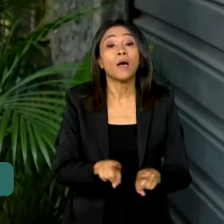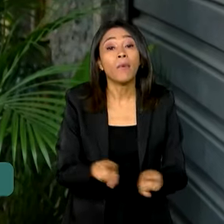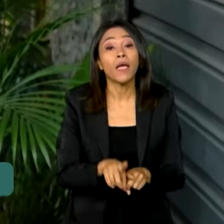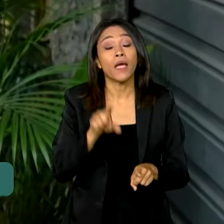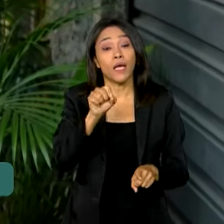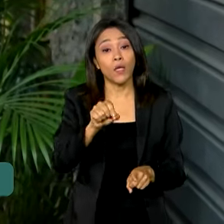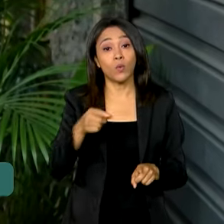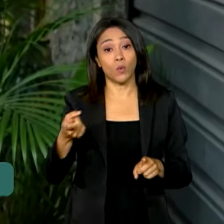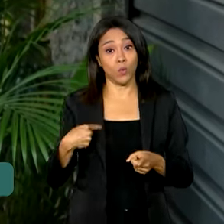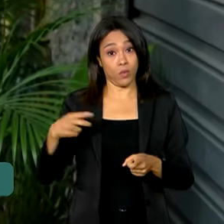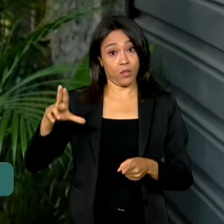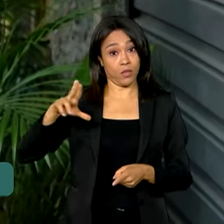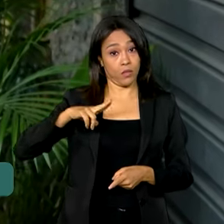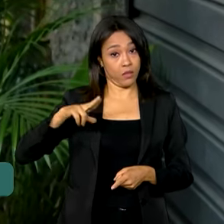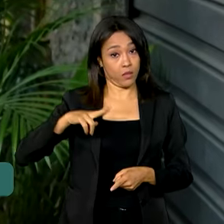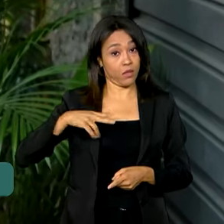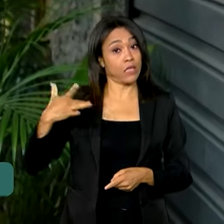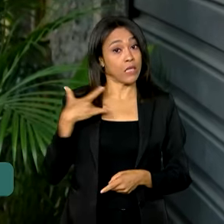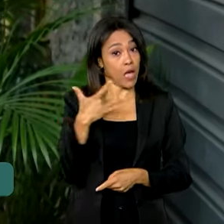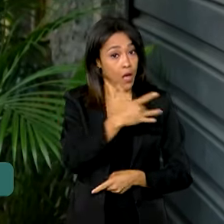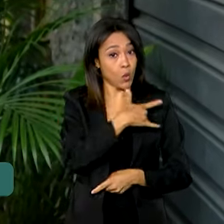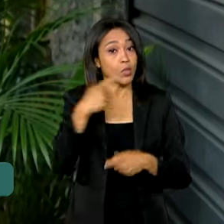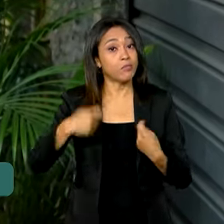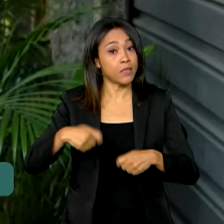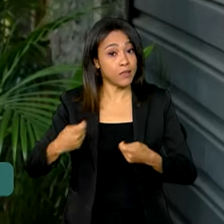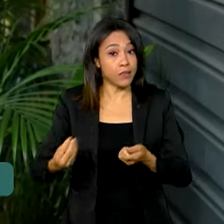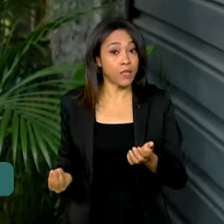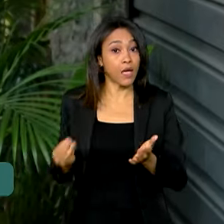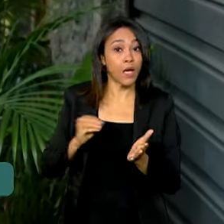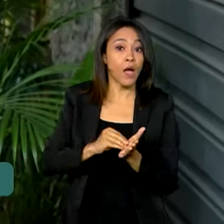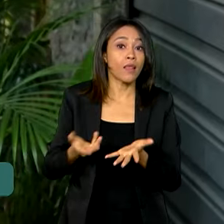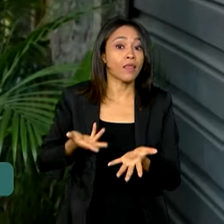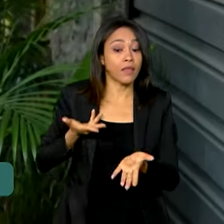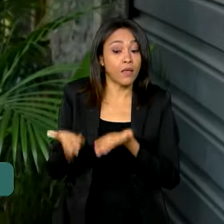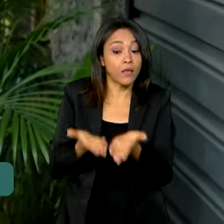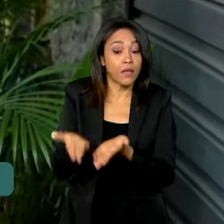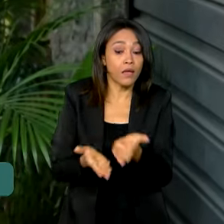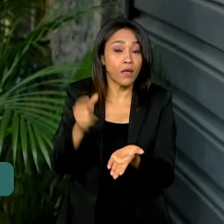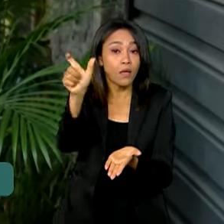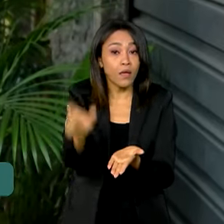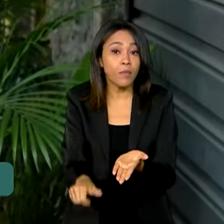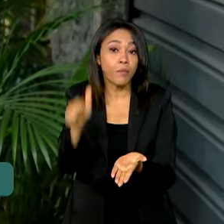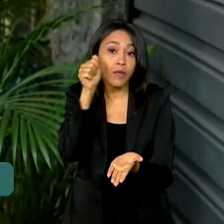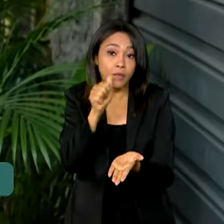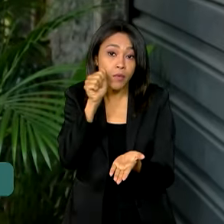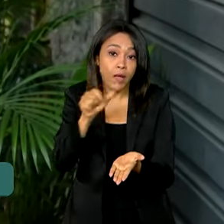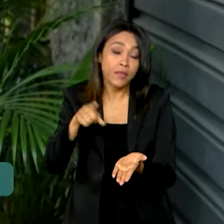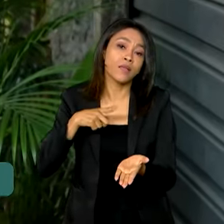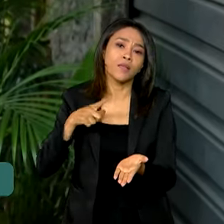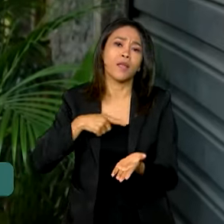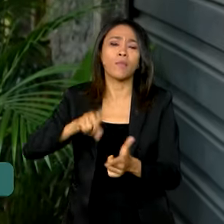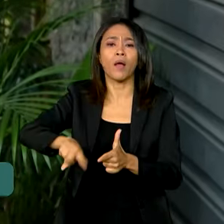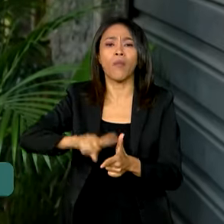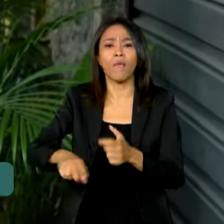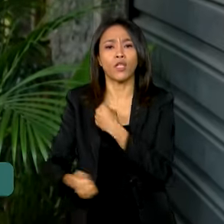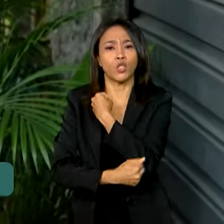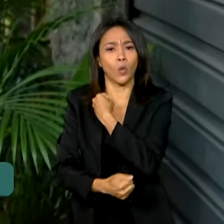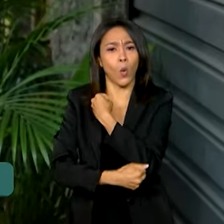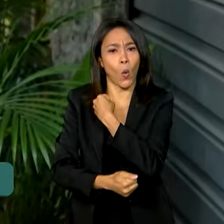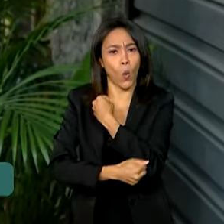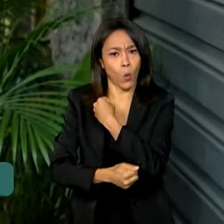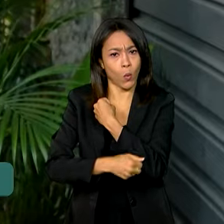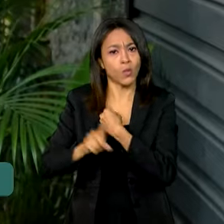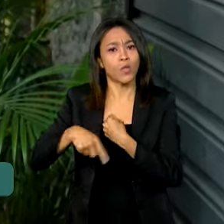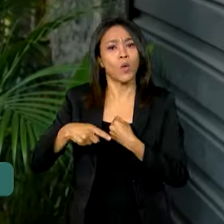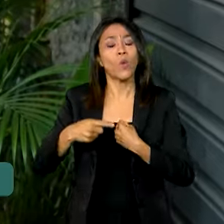deverão cobrir uma terapia imunobiológica para mulheres que têm osteoporose na pós-menopausa.